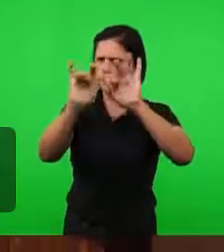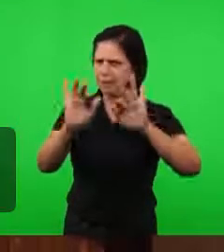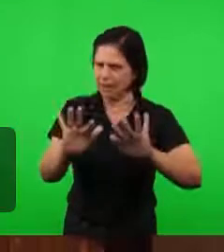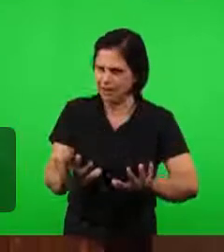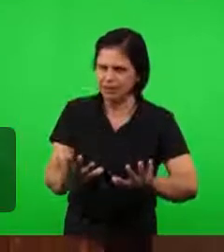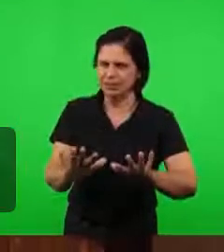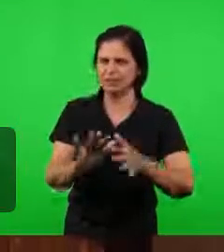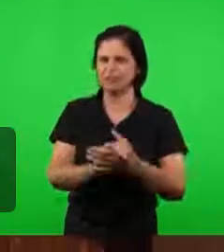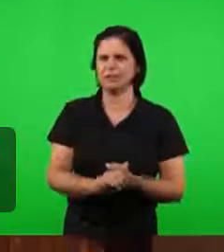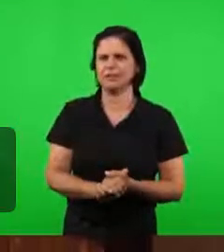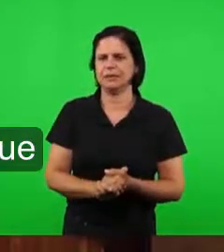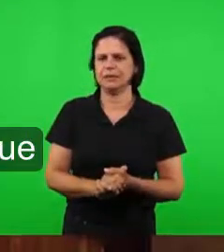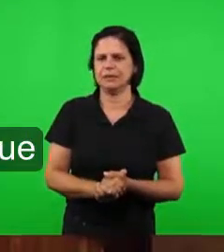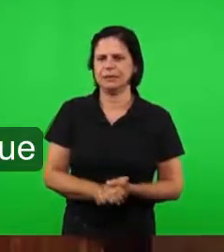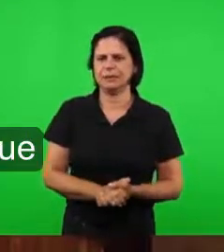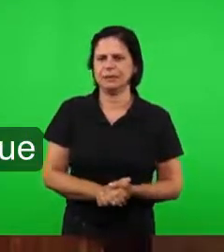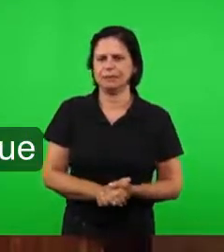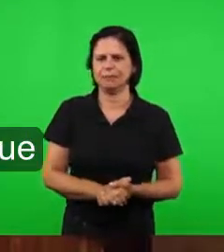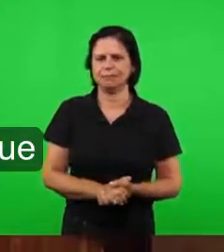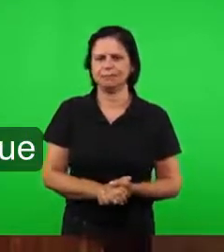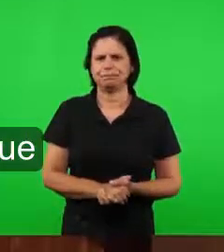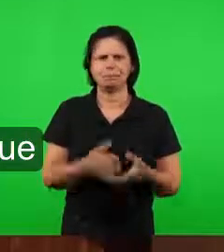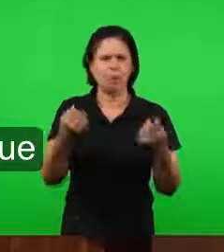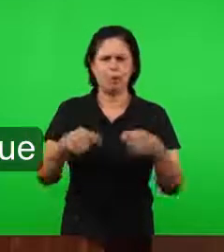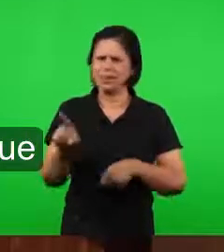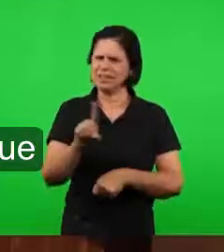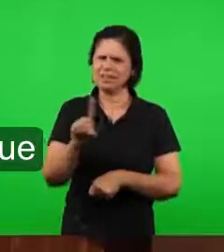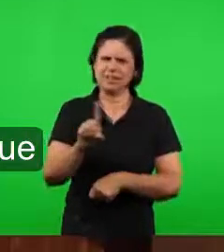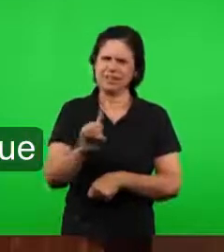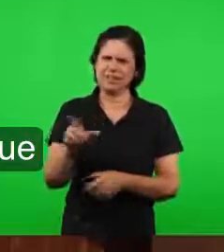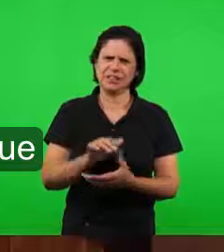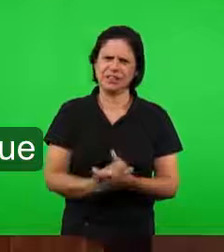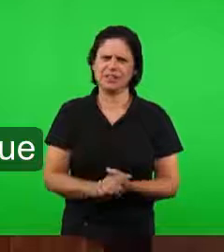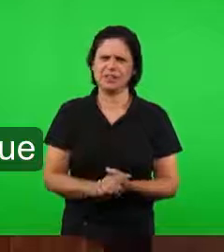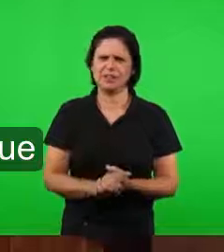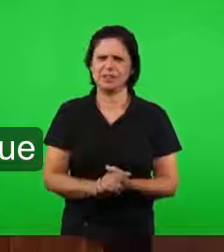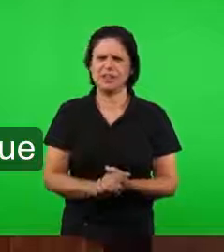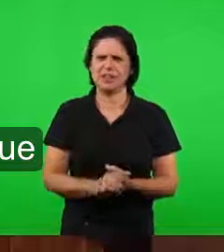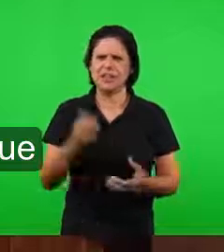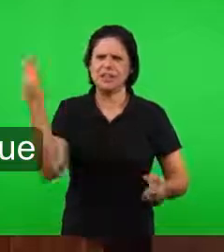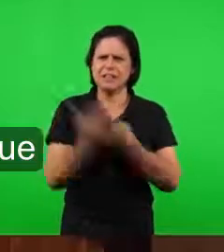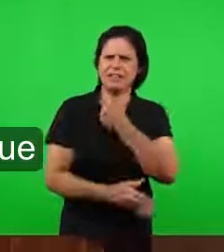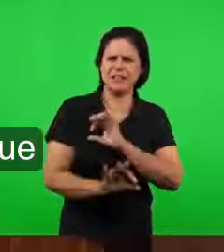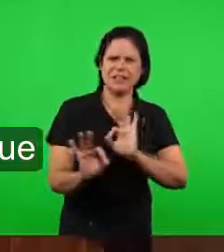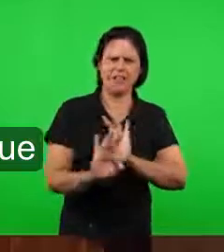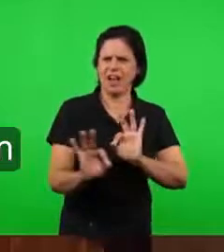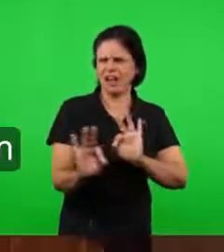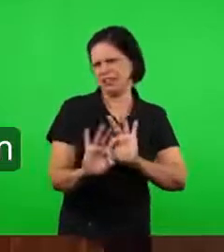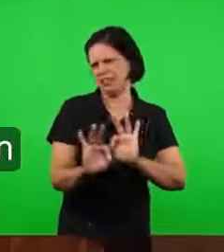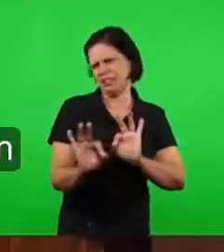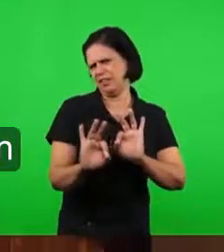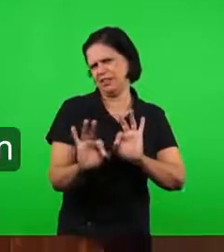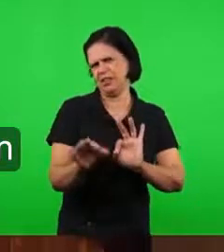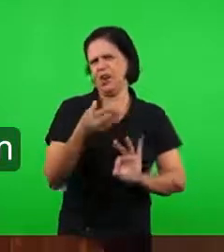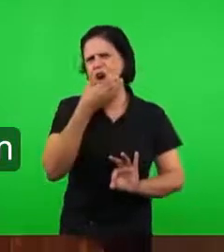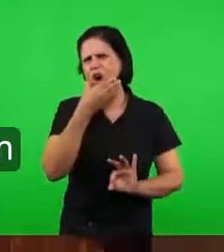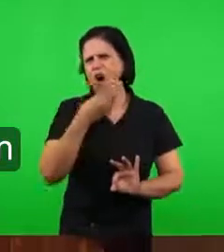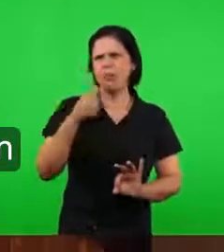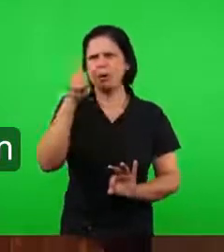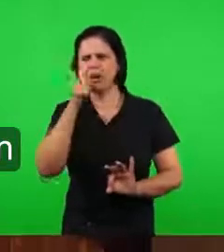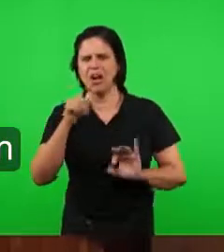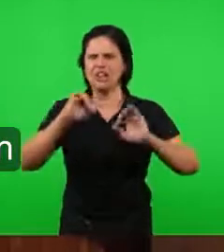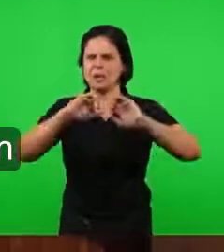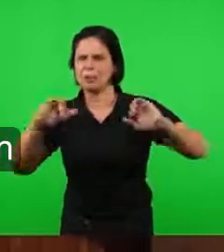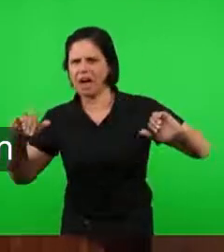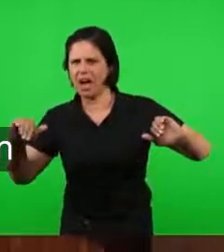que aí está e que não precisa de fazer defesa nenhuma na questão de homem e de mulher.